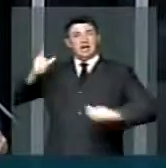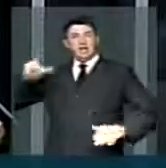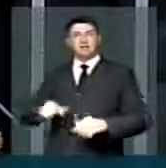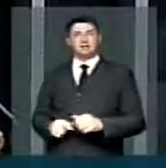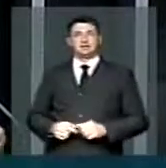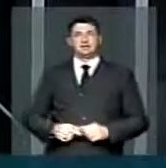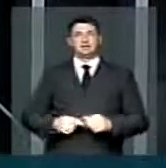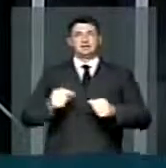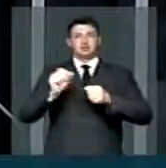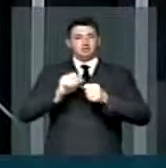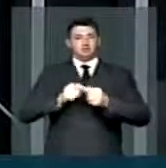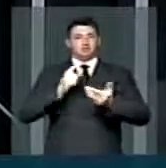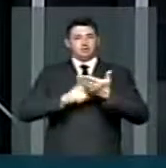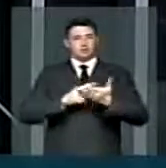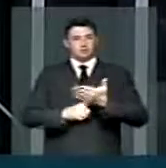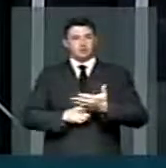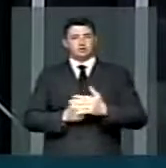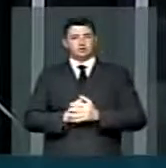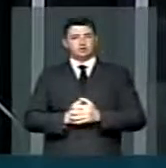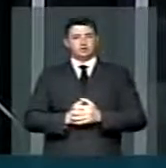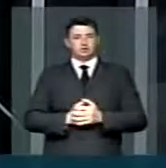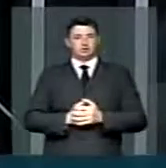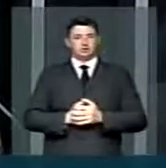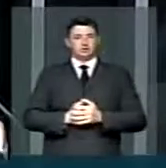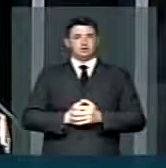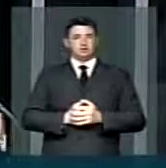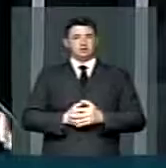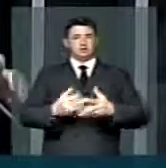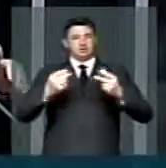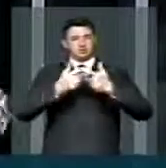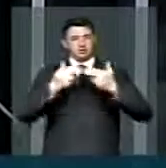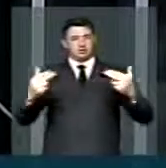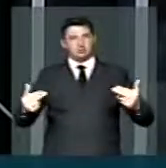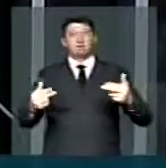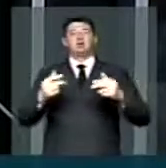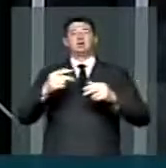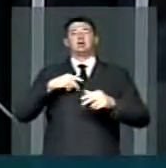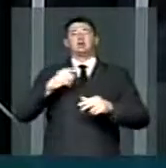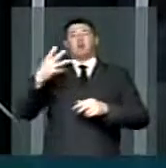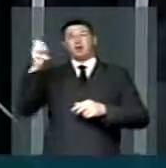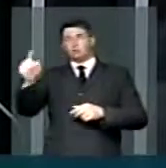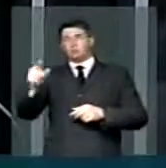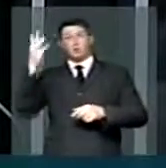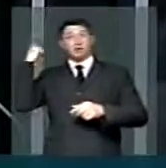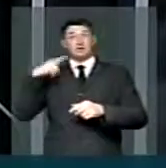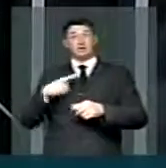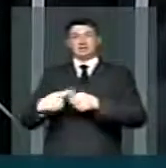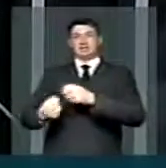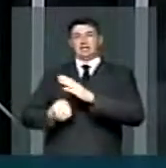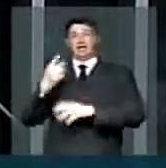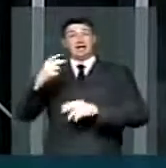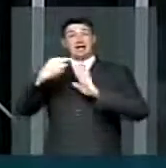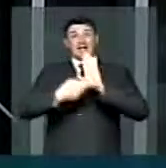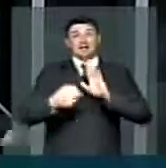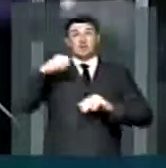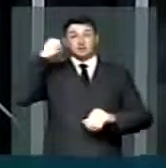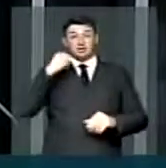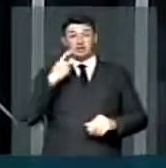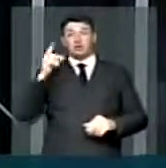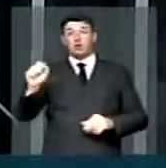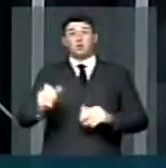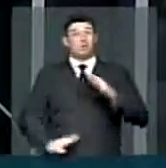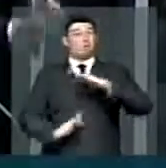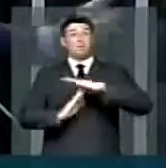se construía municípios de mil habitantes dois mil, três mil, quatro mil habitantes esta regulamentação do Senador diz